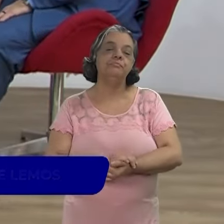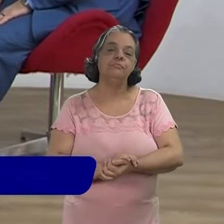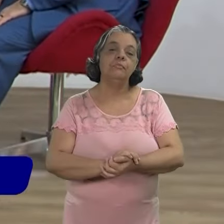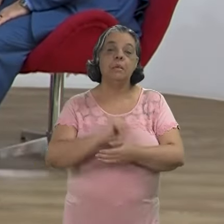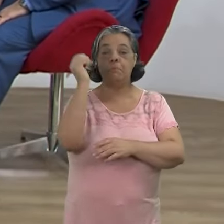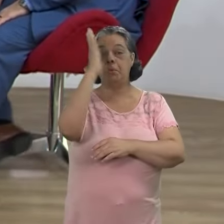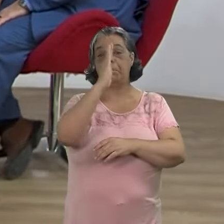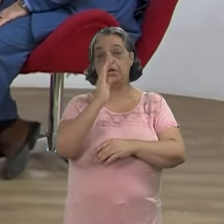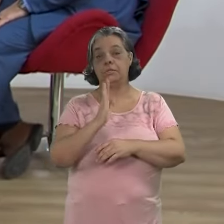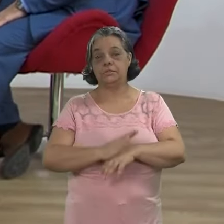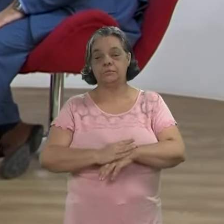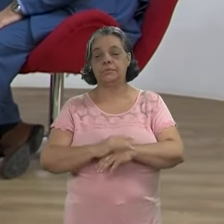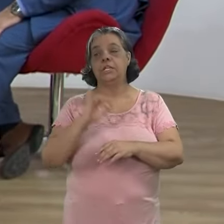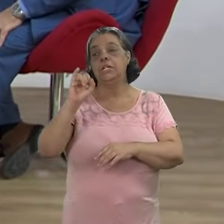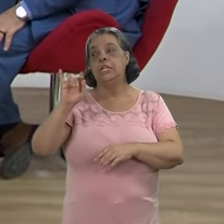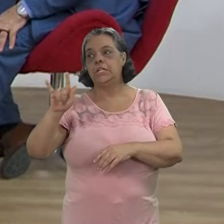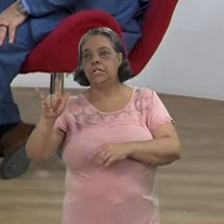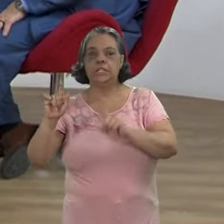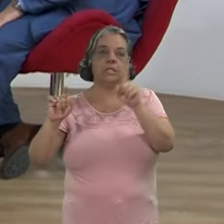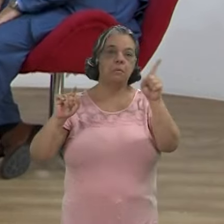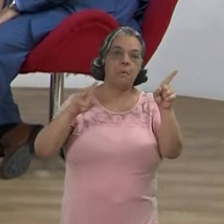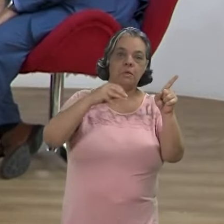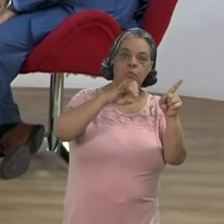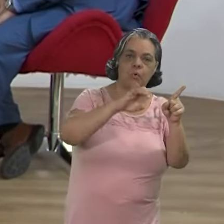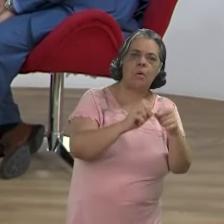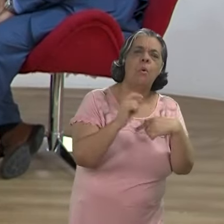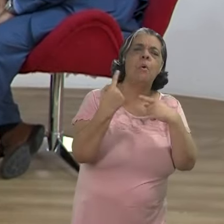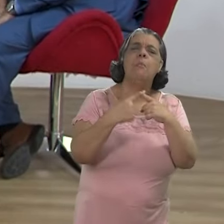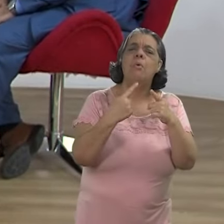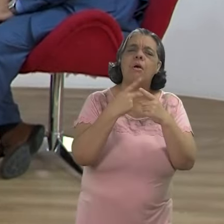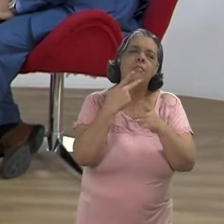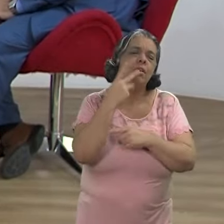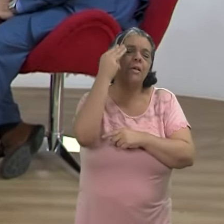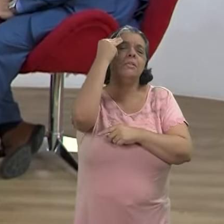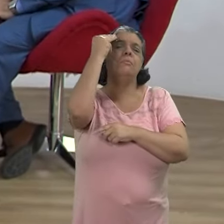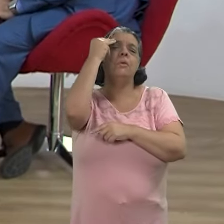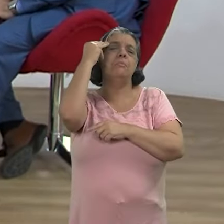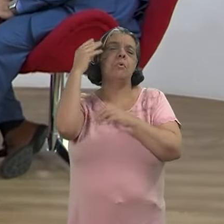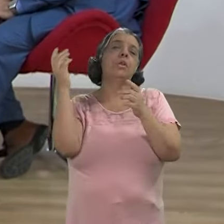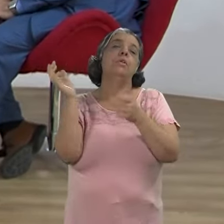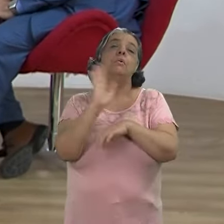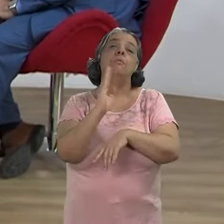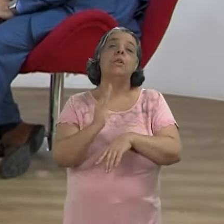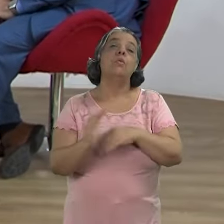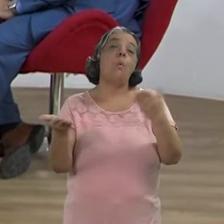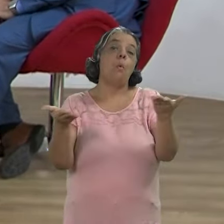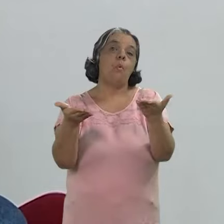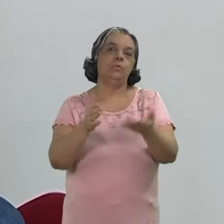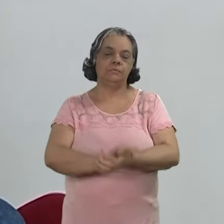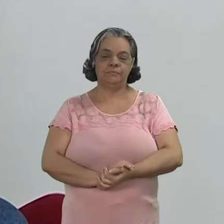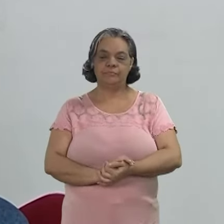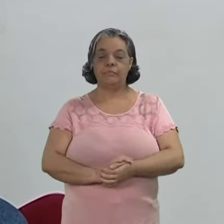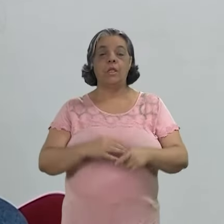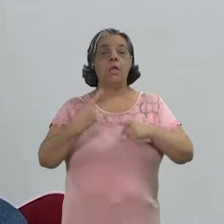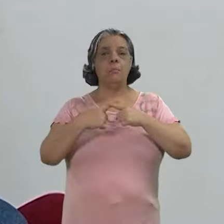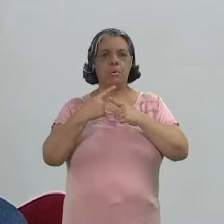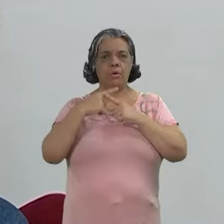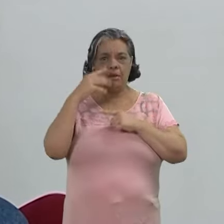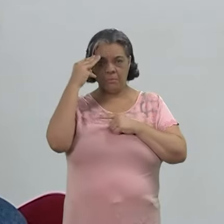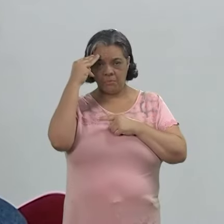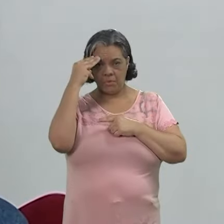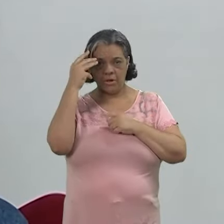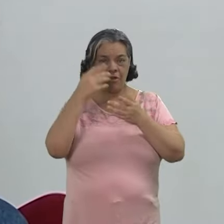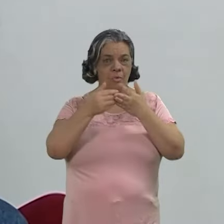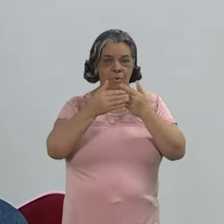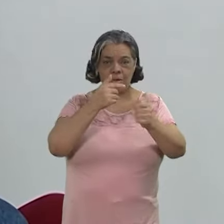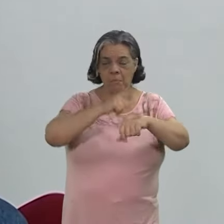sociedade brasileira. E aí, começando por Ingrid e depois indo para Manuel, por que falar de memória no Brasil hoje? Por que falar de